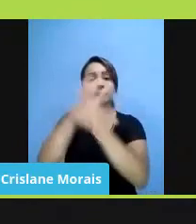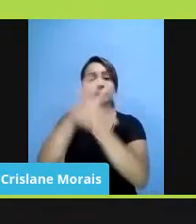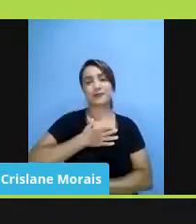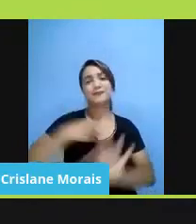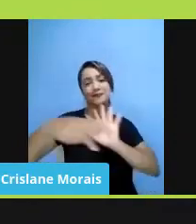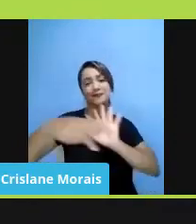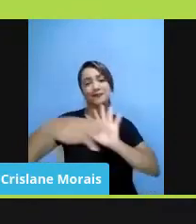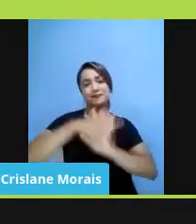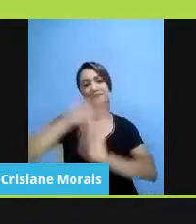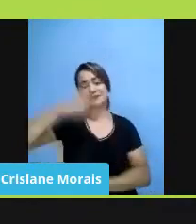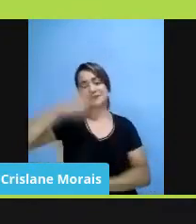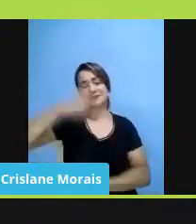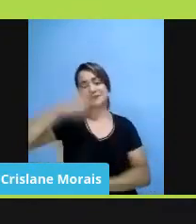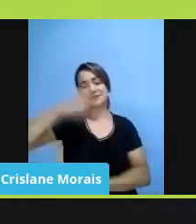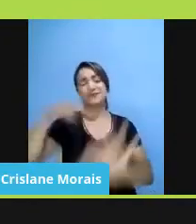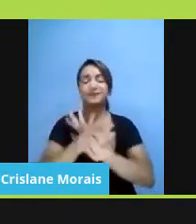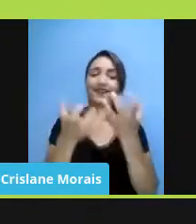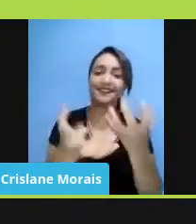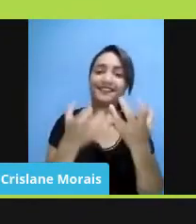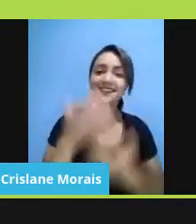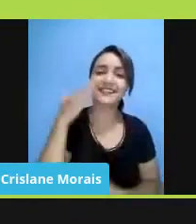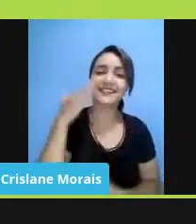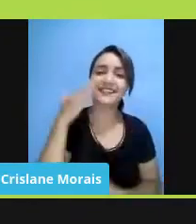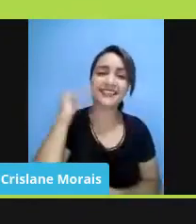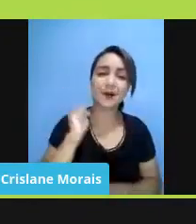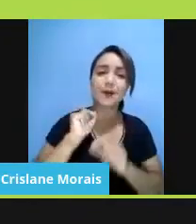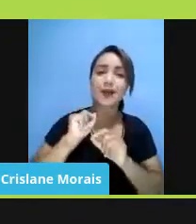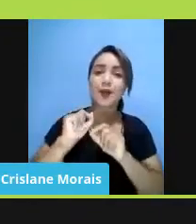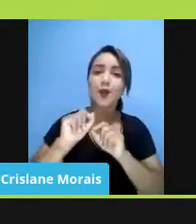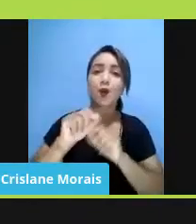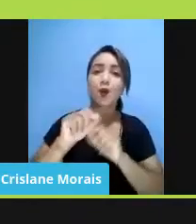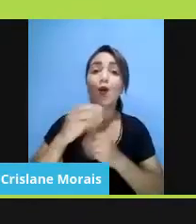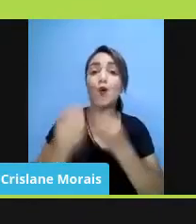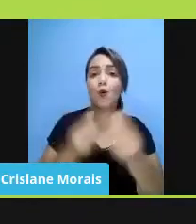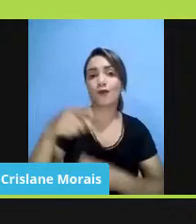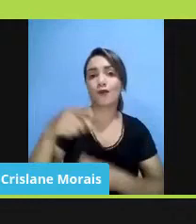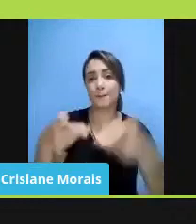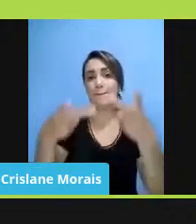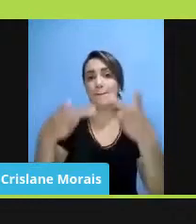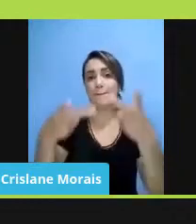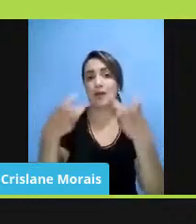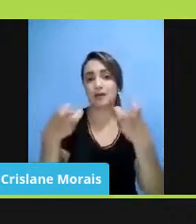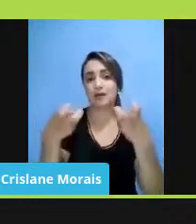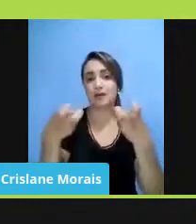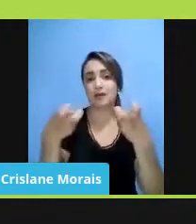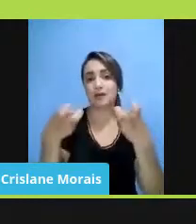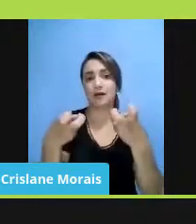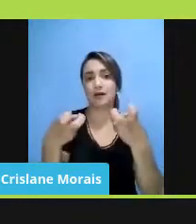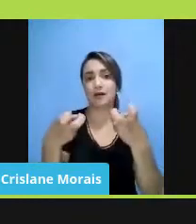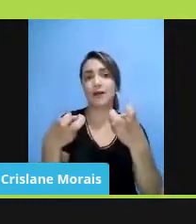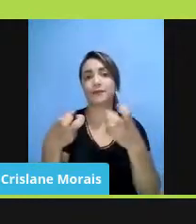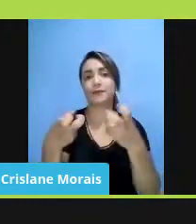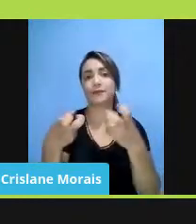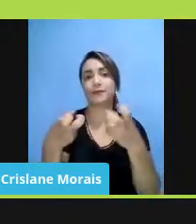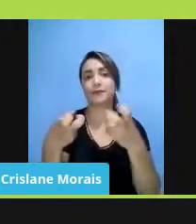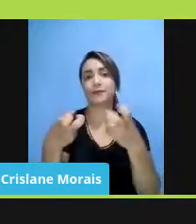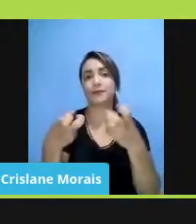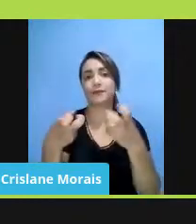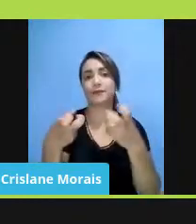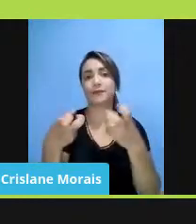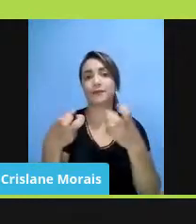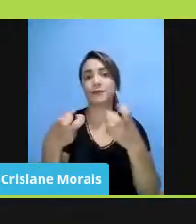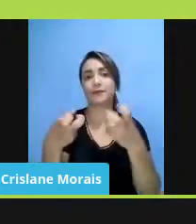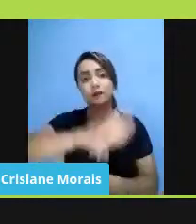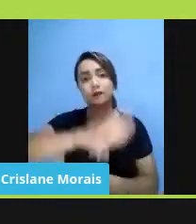Eu queria saber como que você tem visto essa questão das universidades em